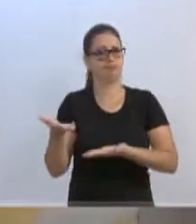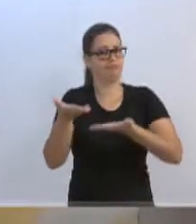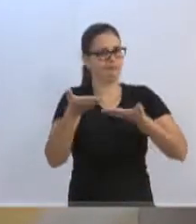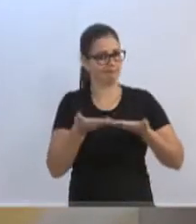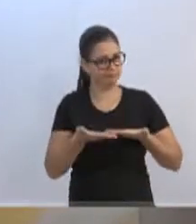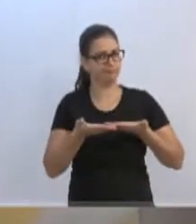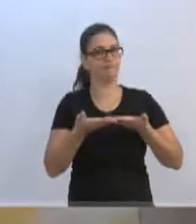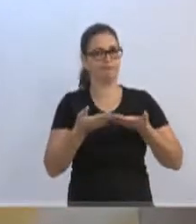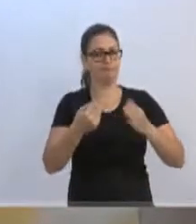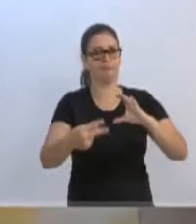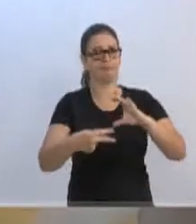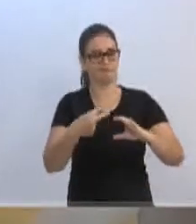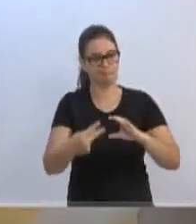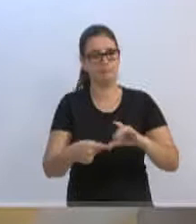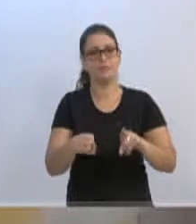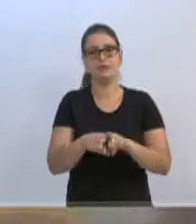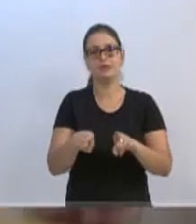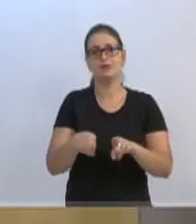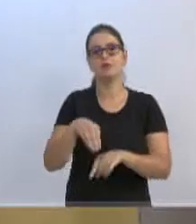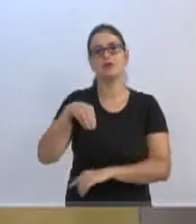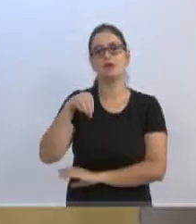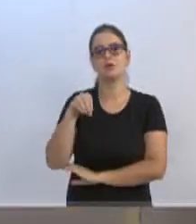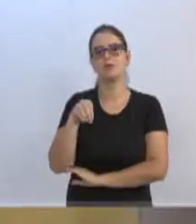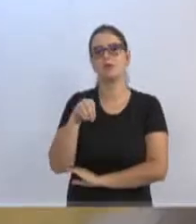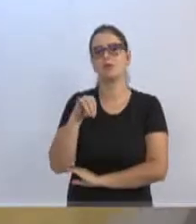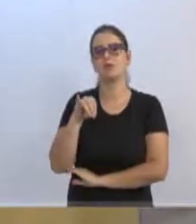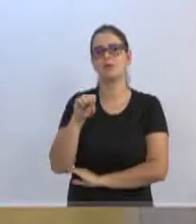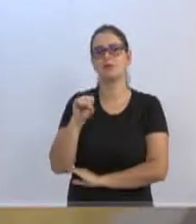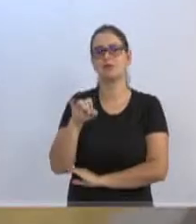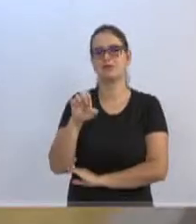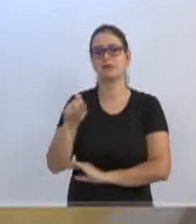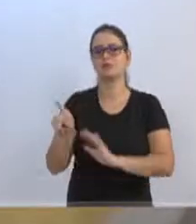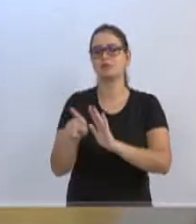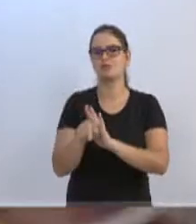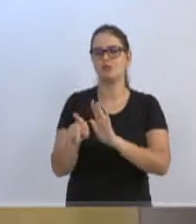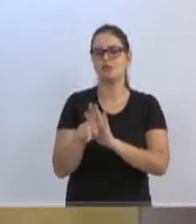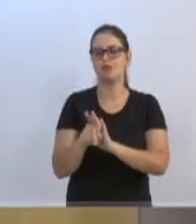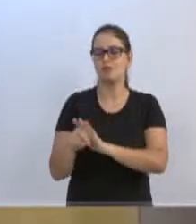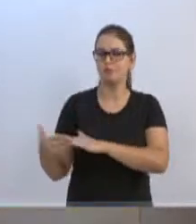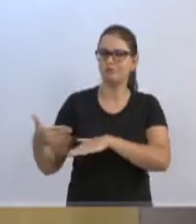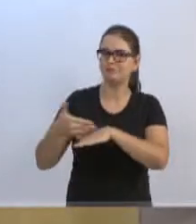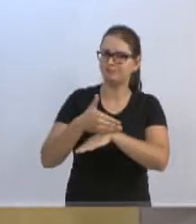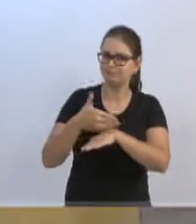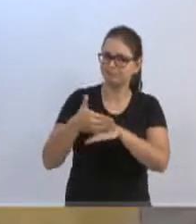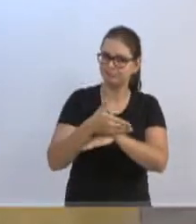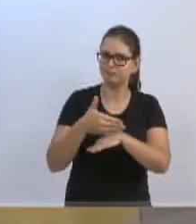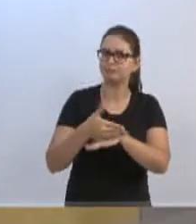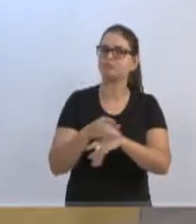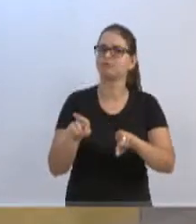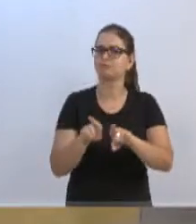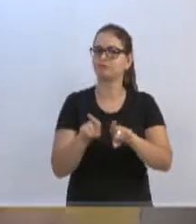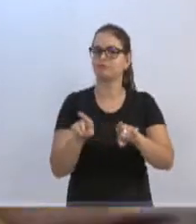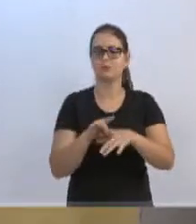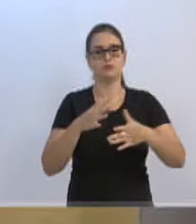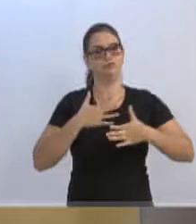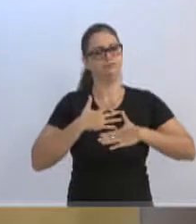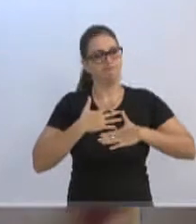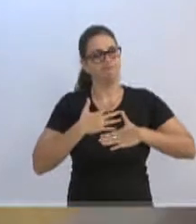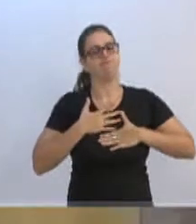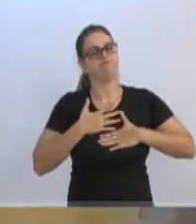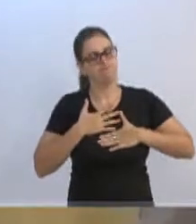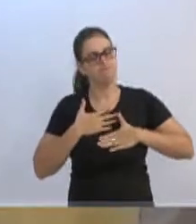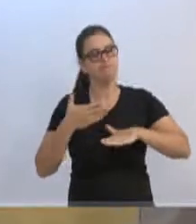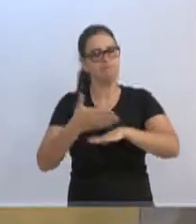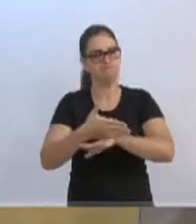casa, ao Moisés do Salto Weisbach, um guerreiro do Salto Weisbach, está presente nesta casa, é um prazer tê-lo aqui, senhor Manuel Batista